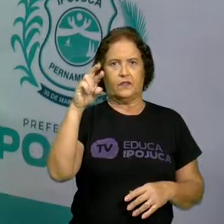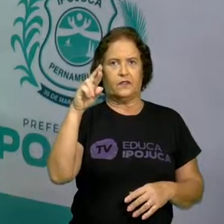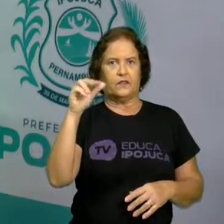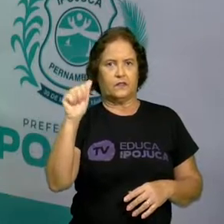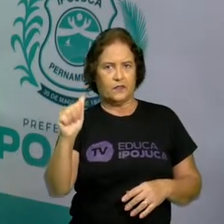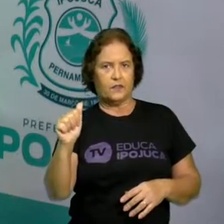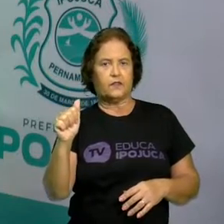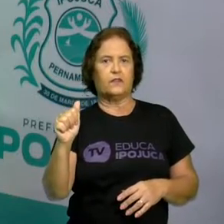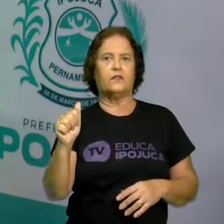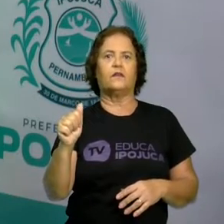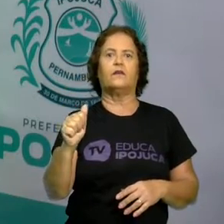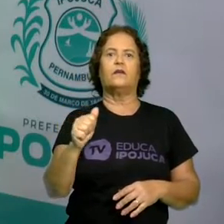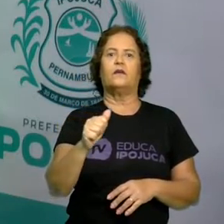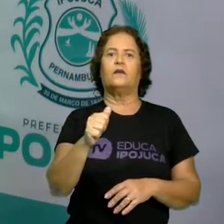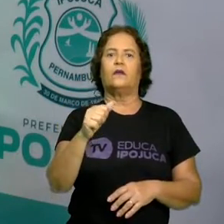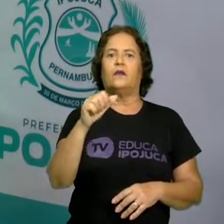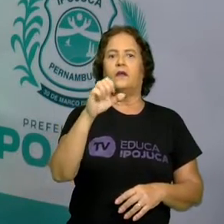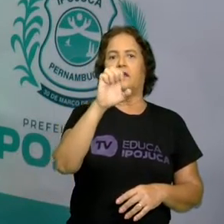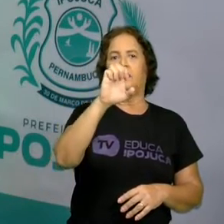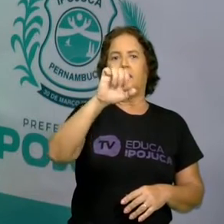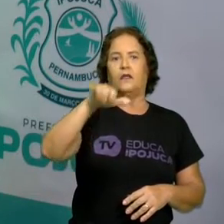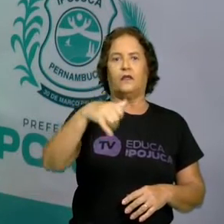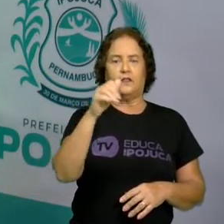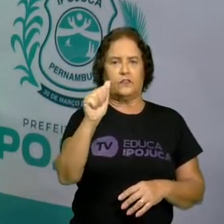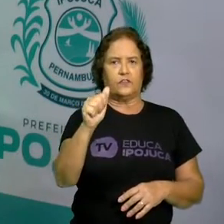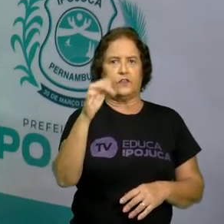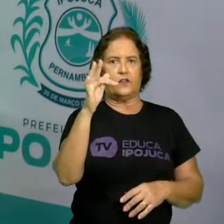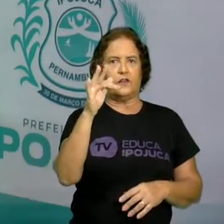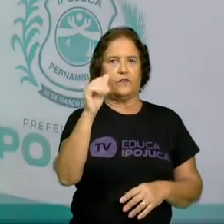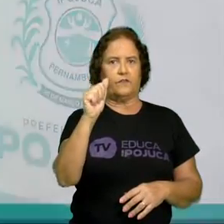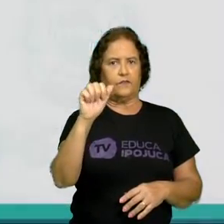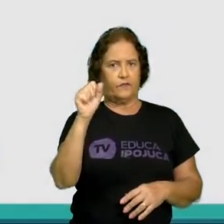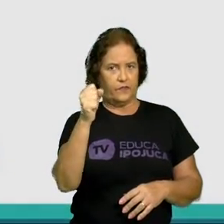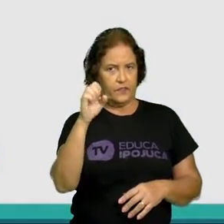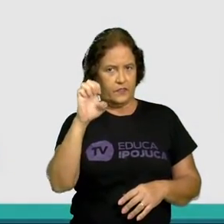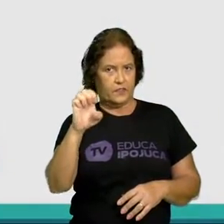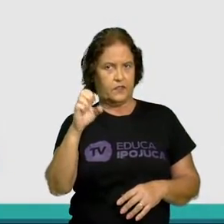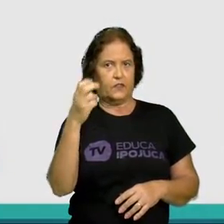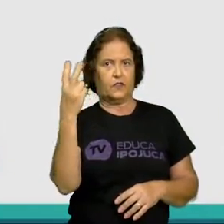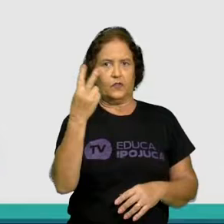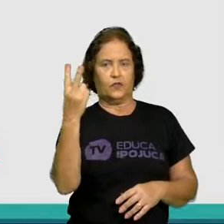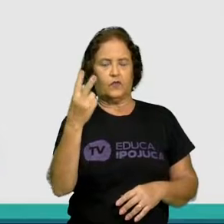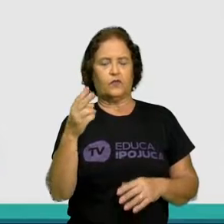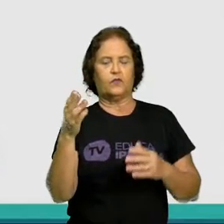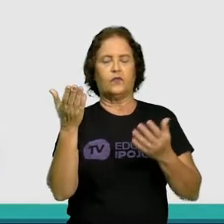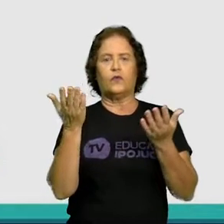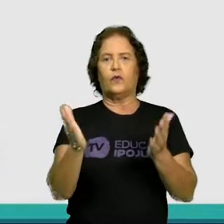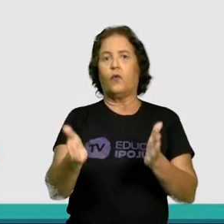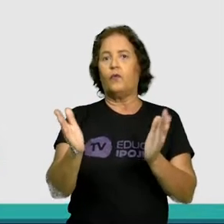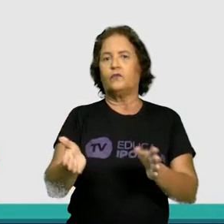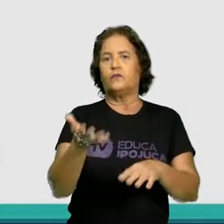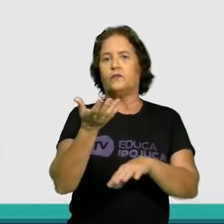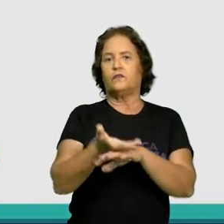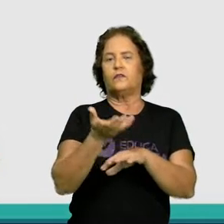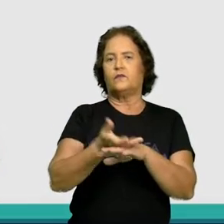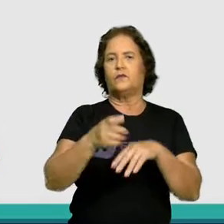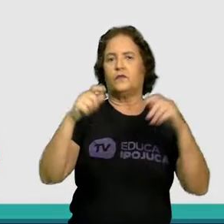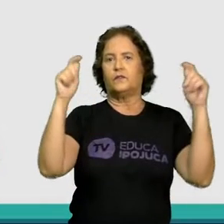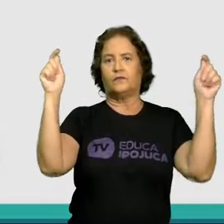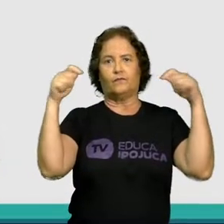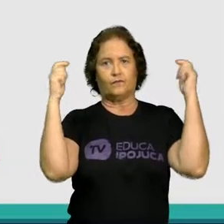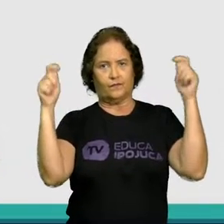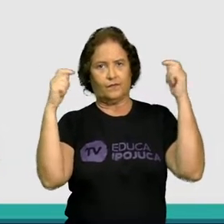vocês na EJA fase 2 e hoje na disciplina de Educação Física. Vamos lá? Hoje estaremos